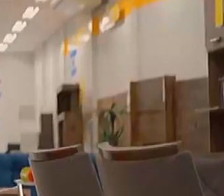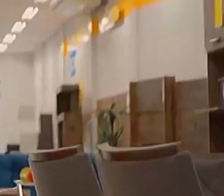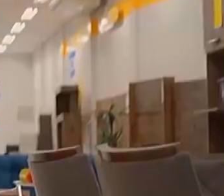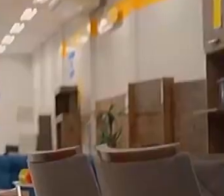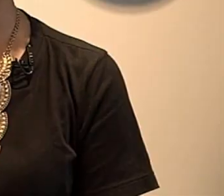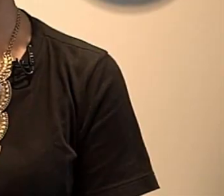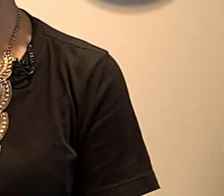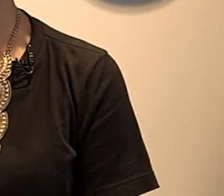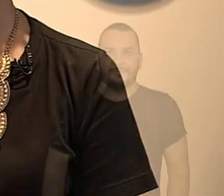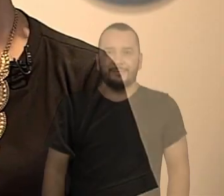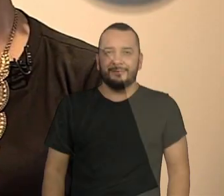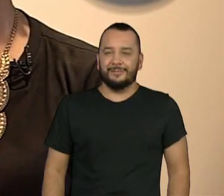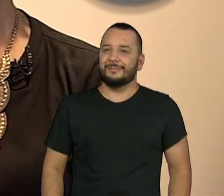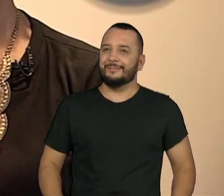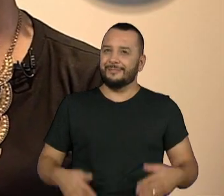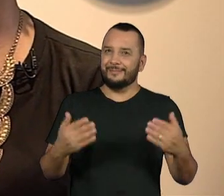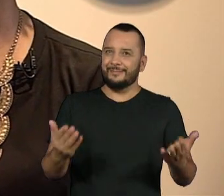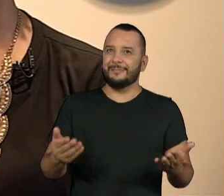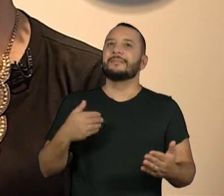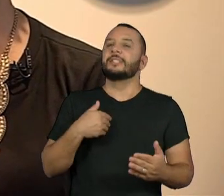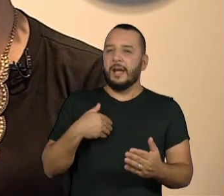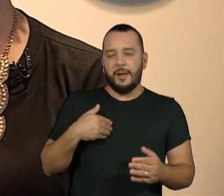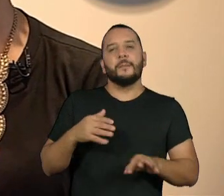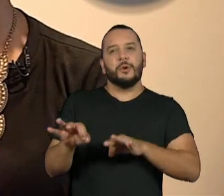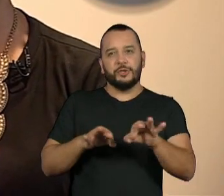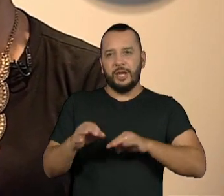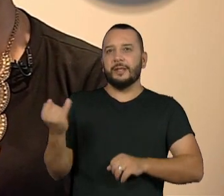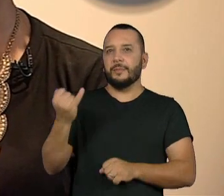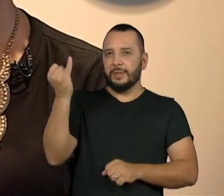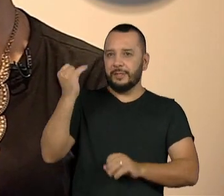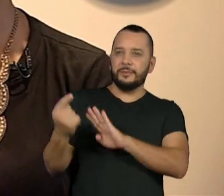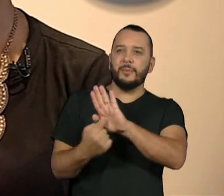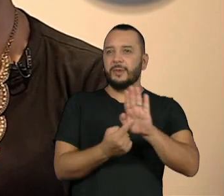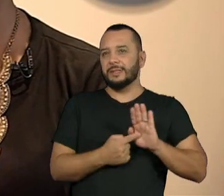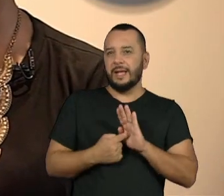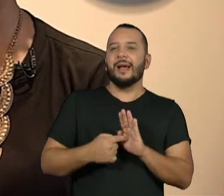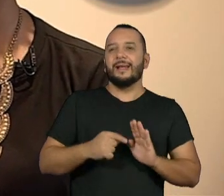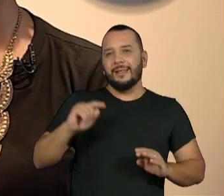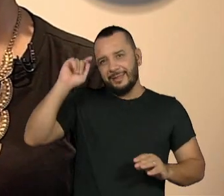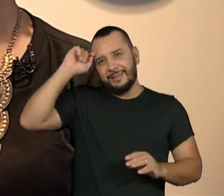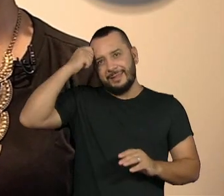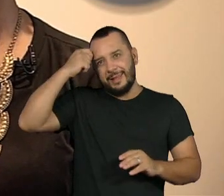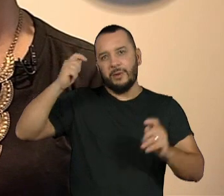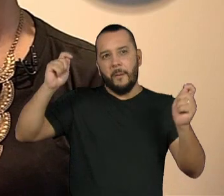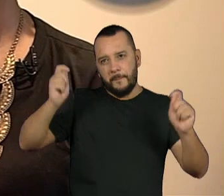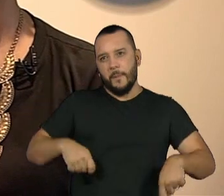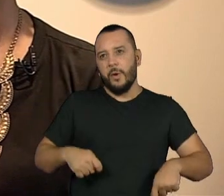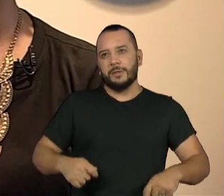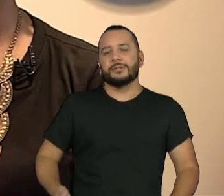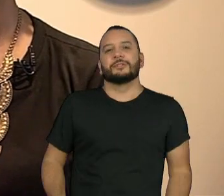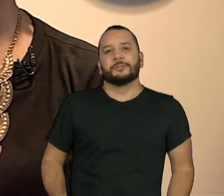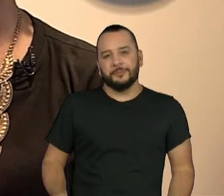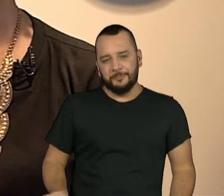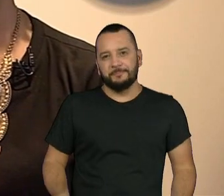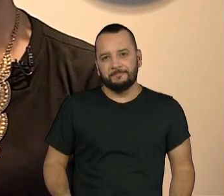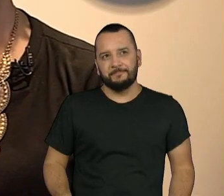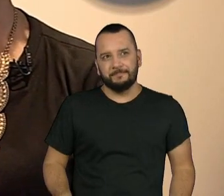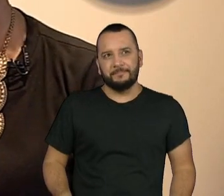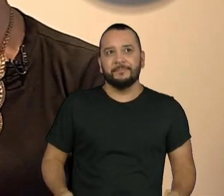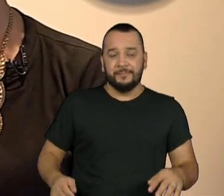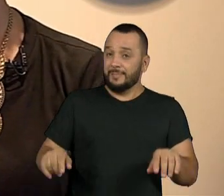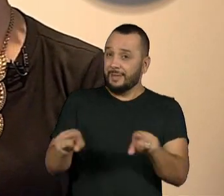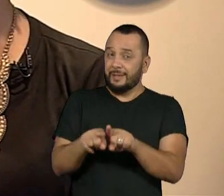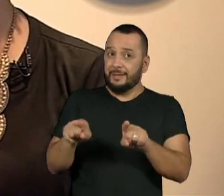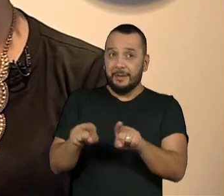O programa de como esse são importantes porque é uma forma de mostrar que a gente pode. No geral, quando a gente olha para